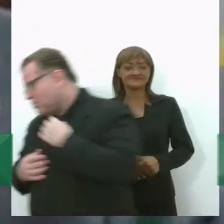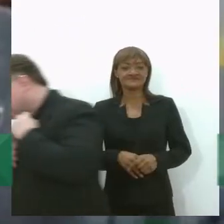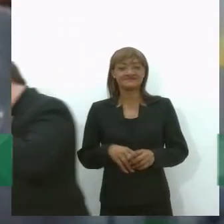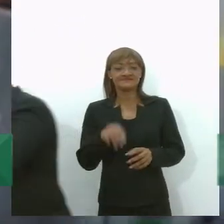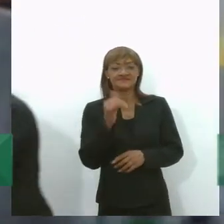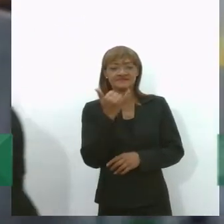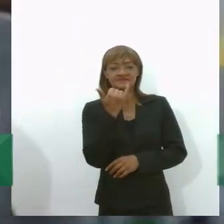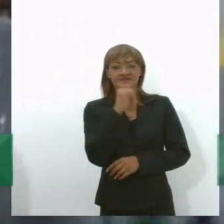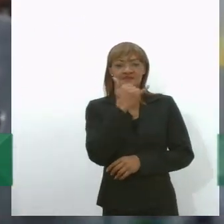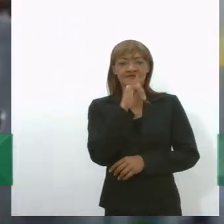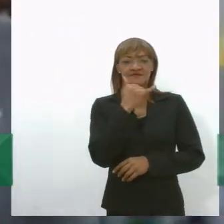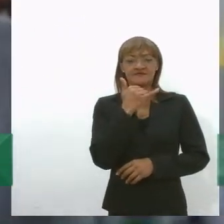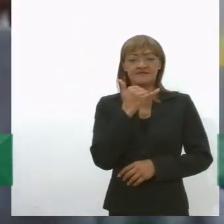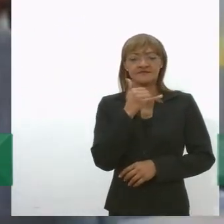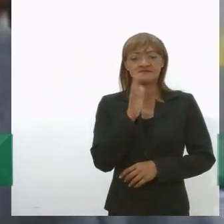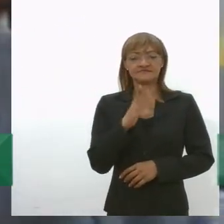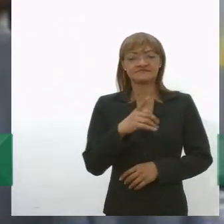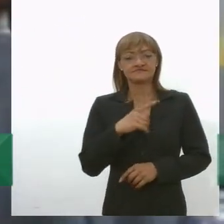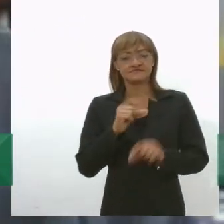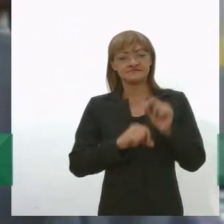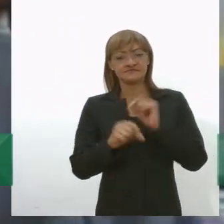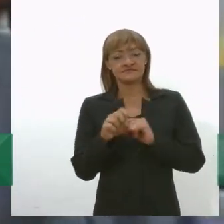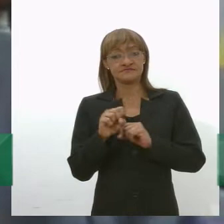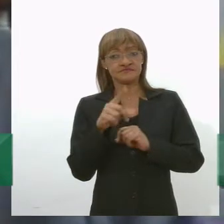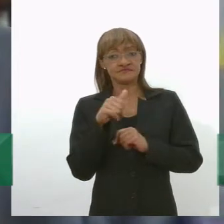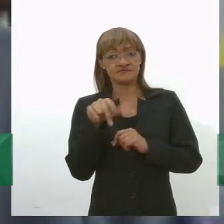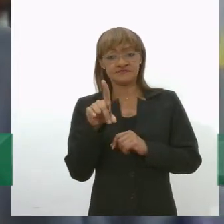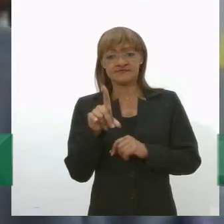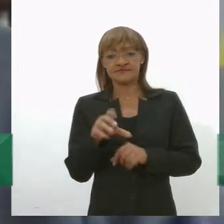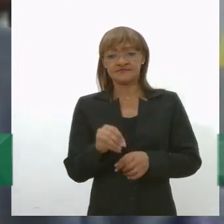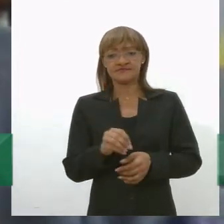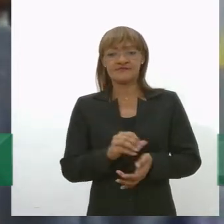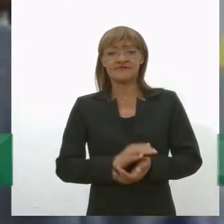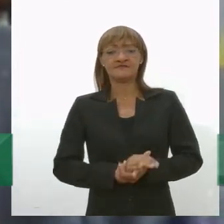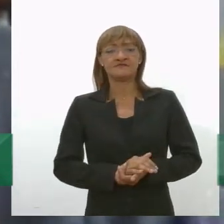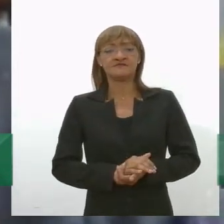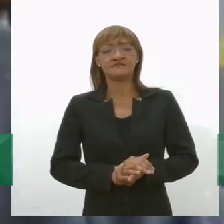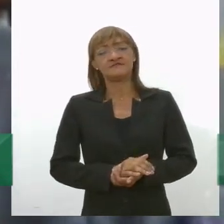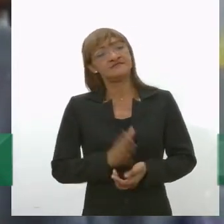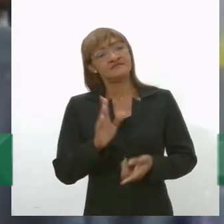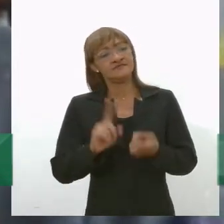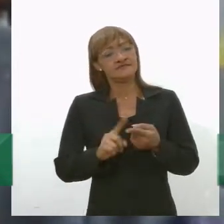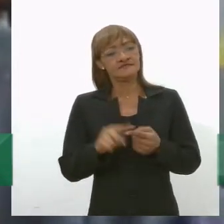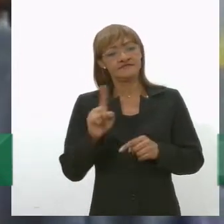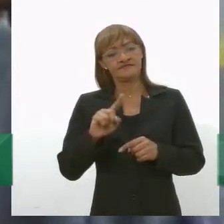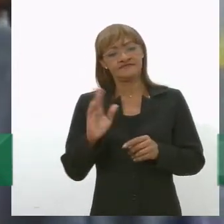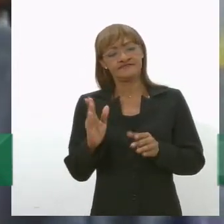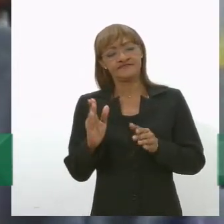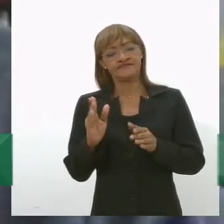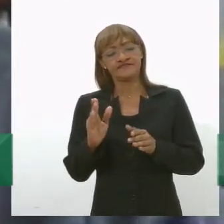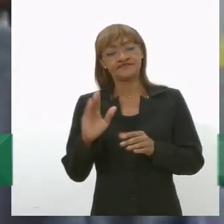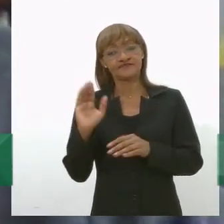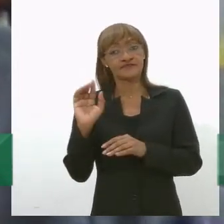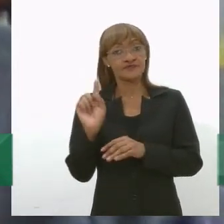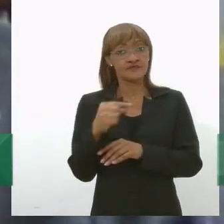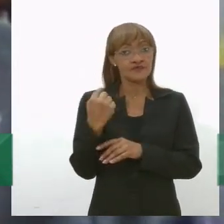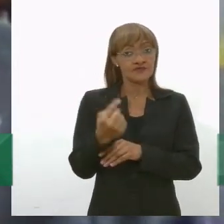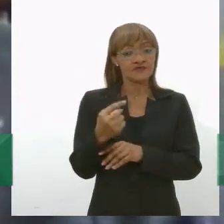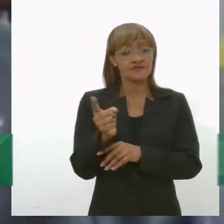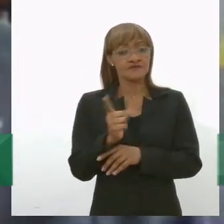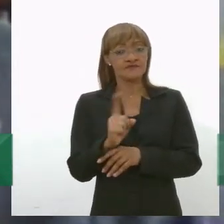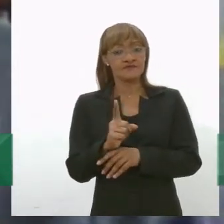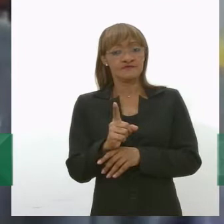de resíduo sólido, que é um tema bem amplo, não é a única tecnologia possível de se produzir energia